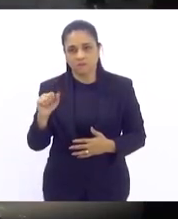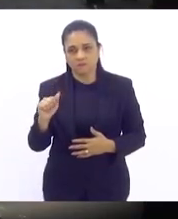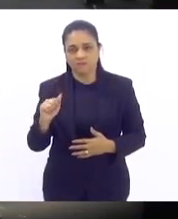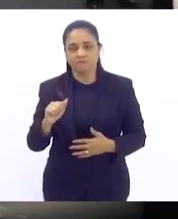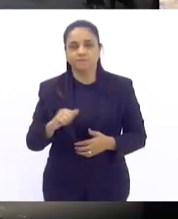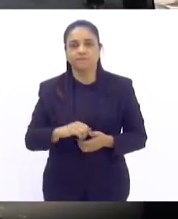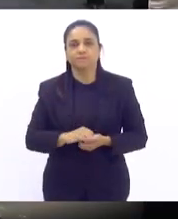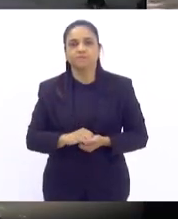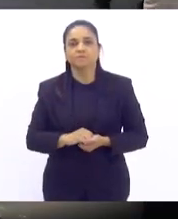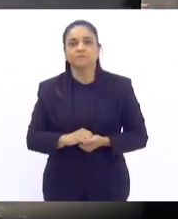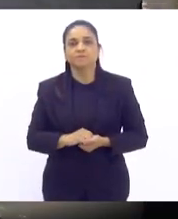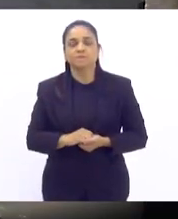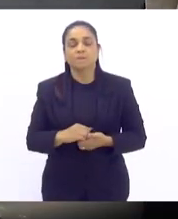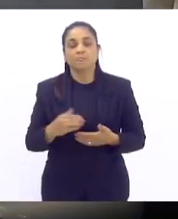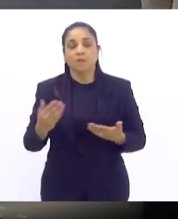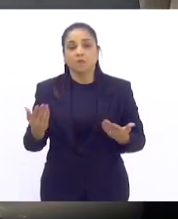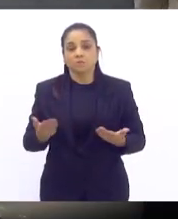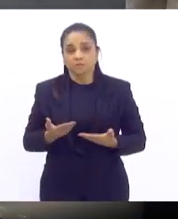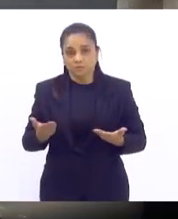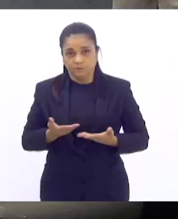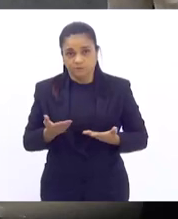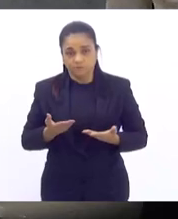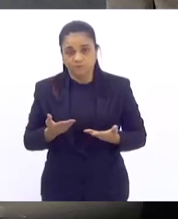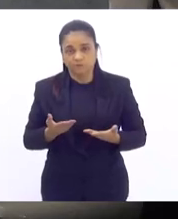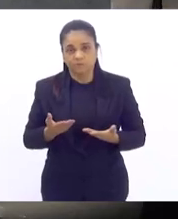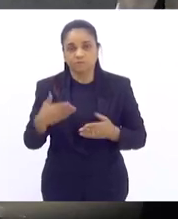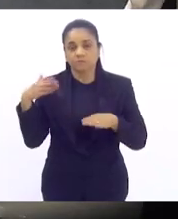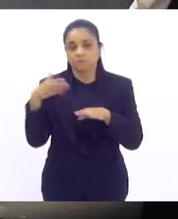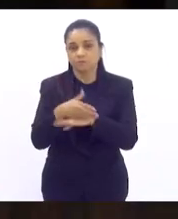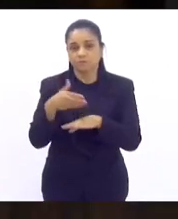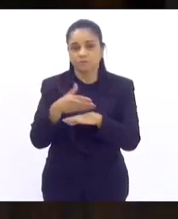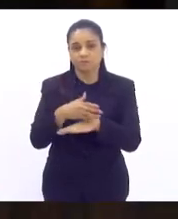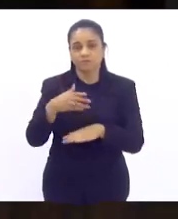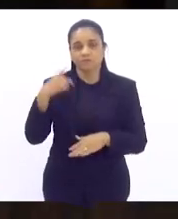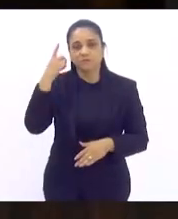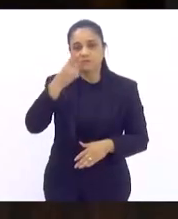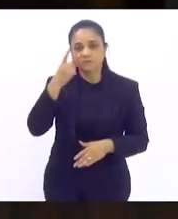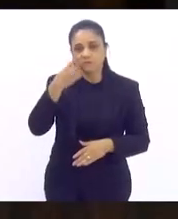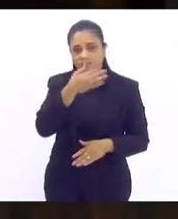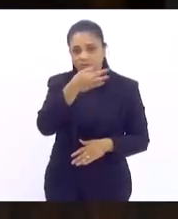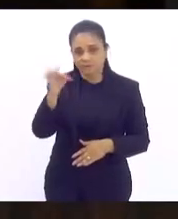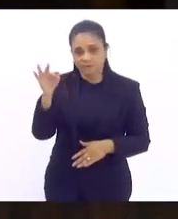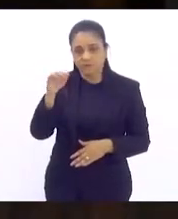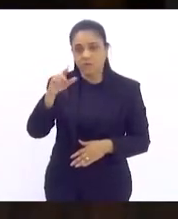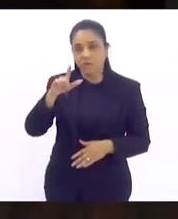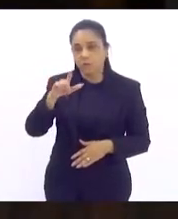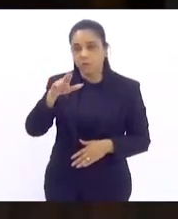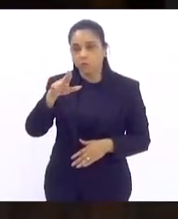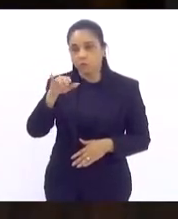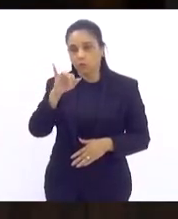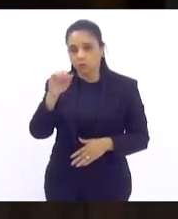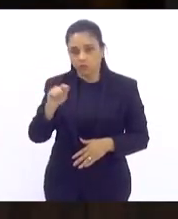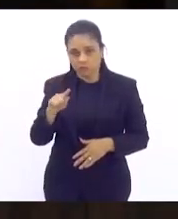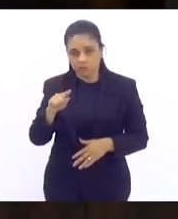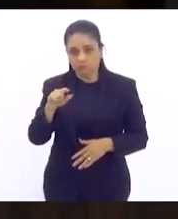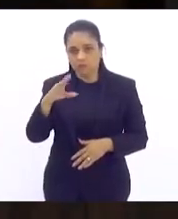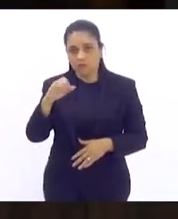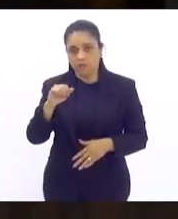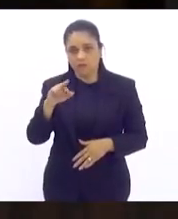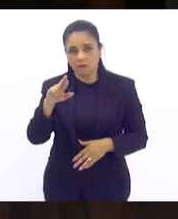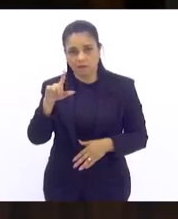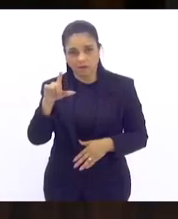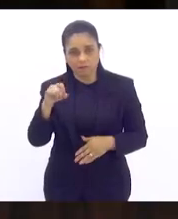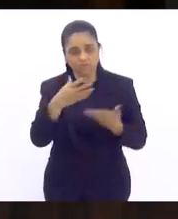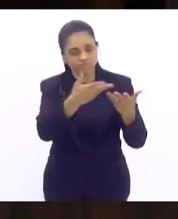Nós temos aqui hoje a presença do deputado federal Luiz Carlos. Seja